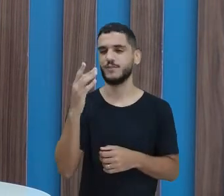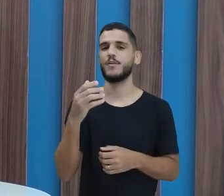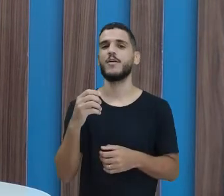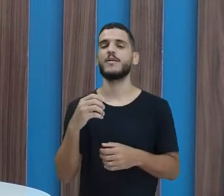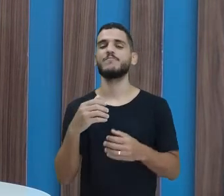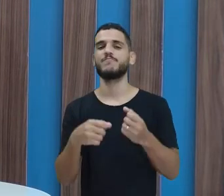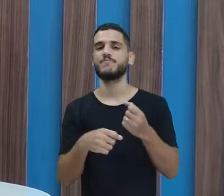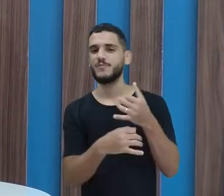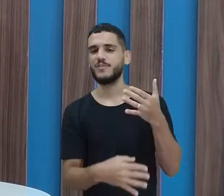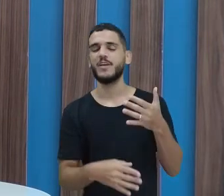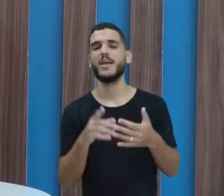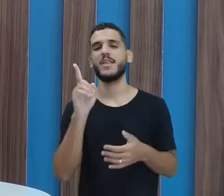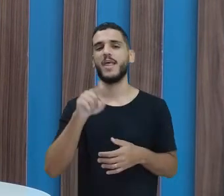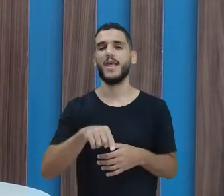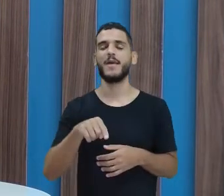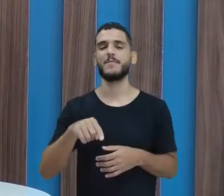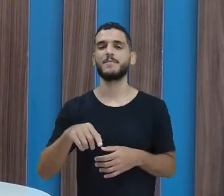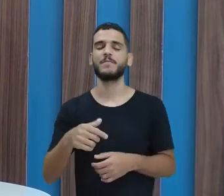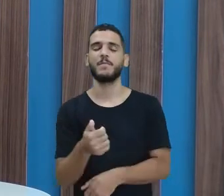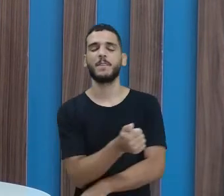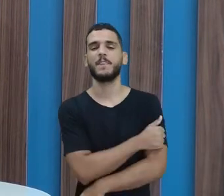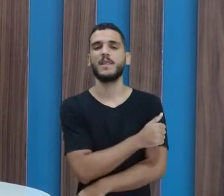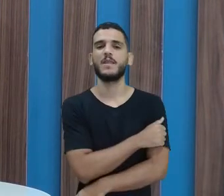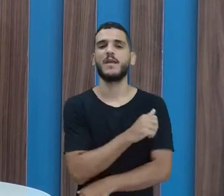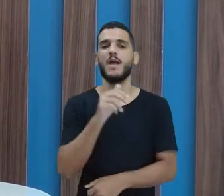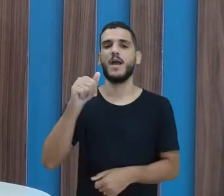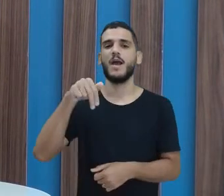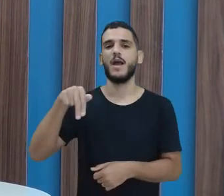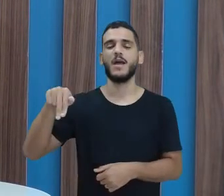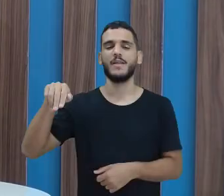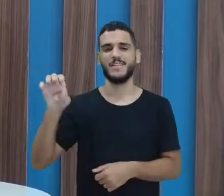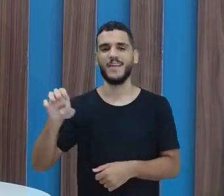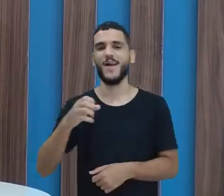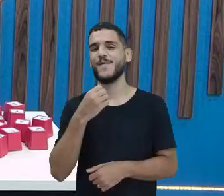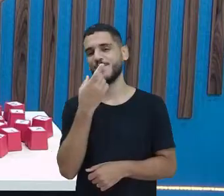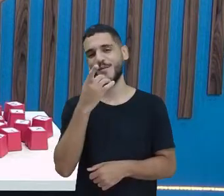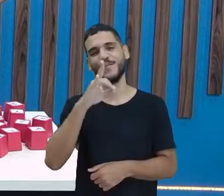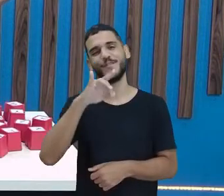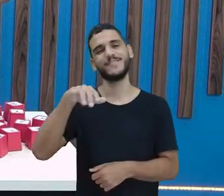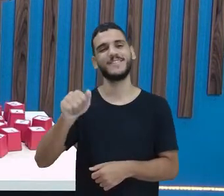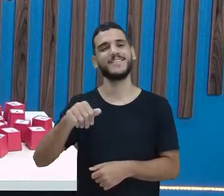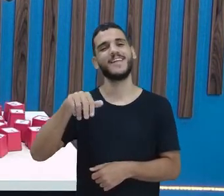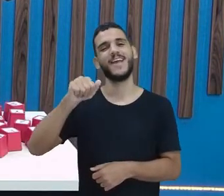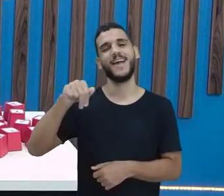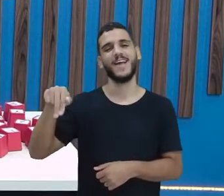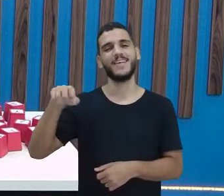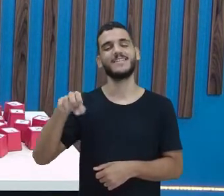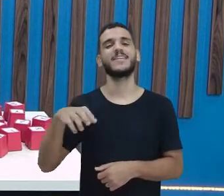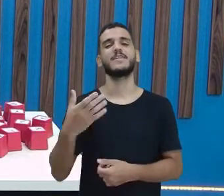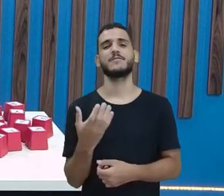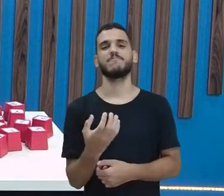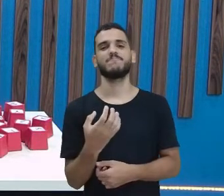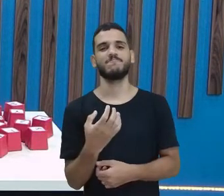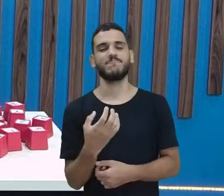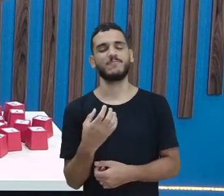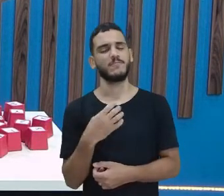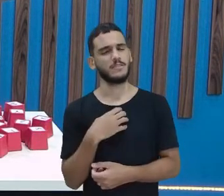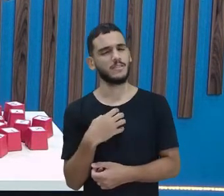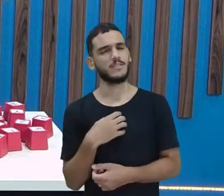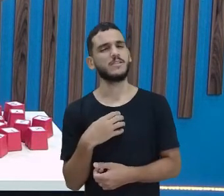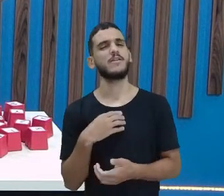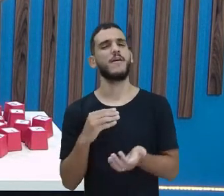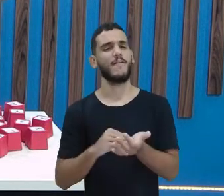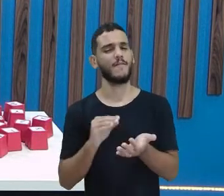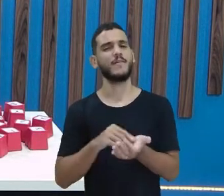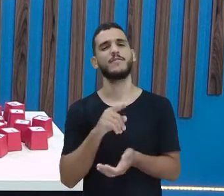deu o bom dia dela, foi a aluna Anne. Bom dia, Anne. Eu estava sentindo falta de Anne esses